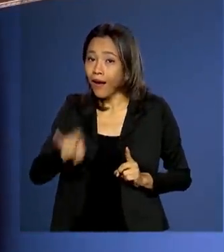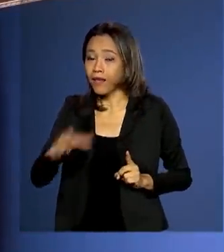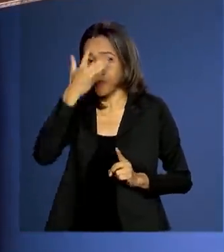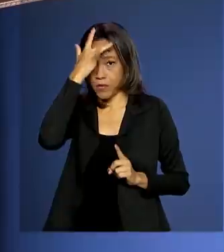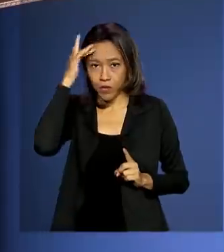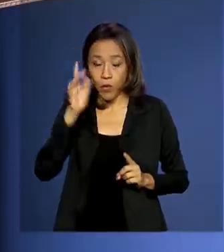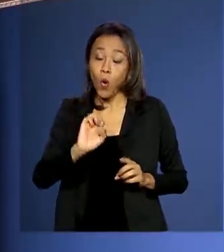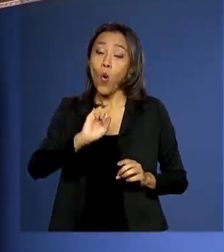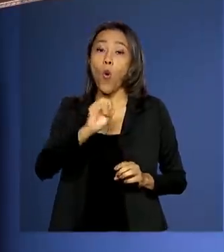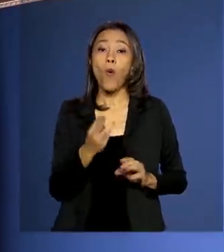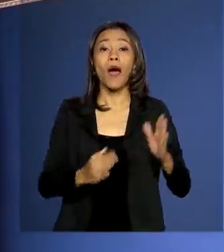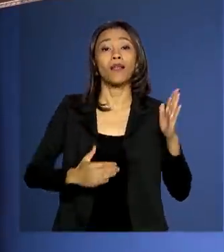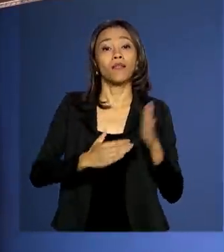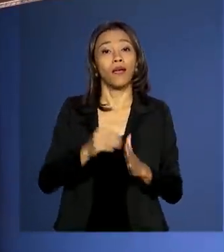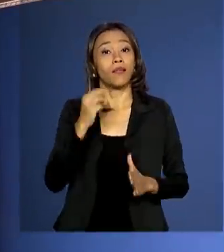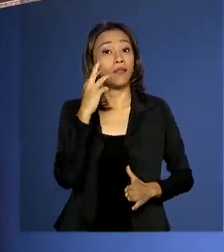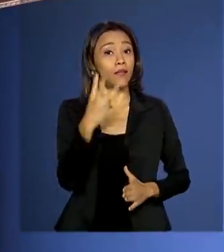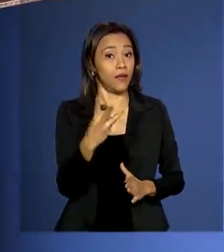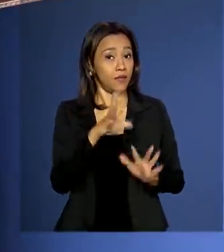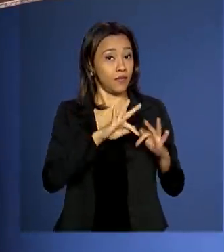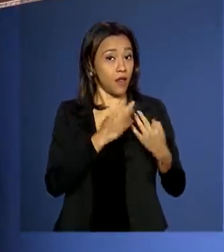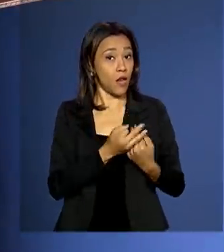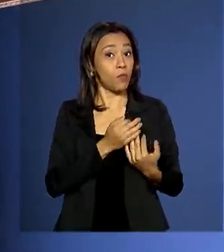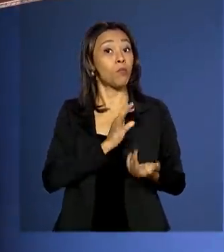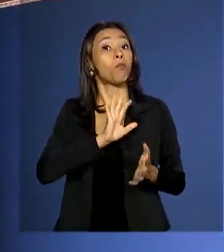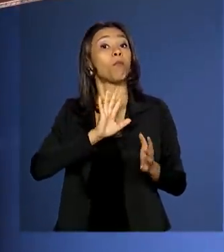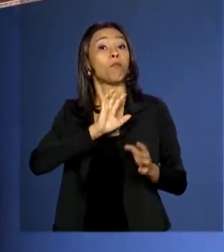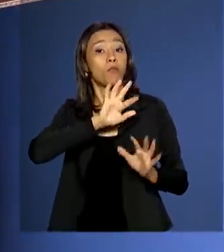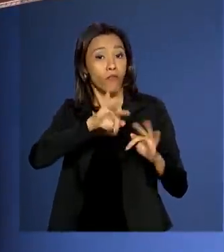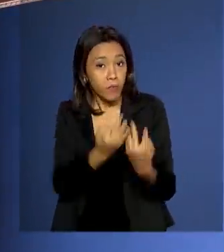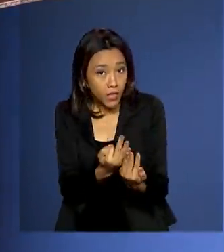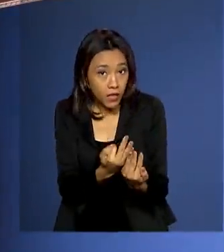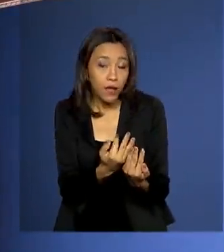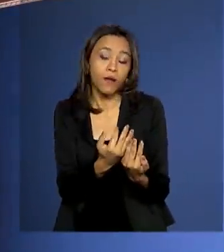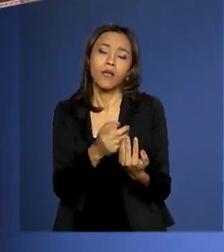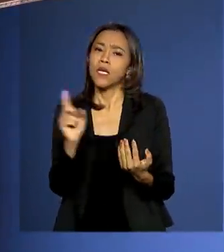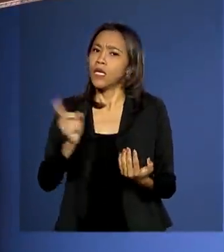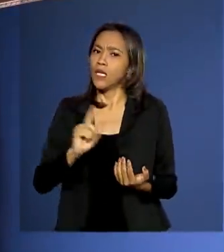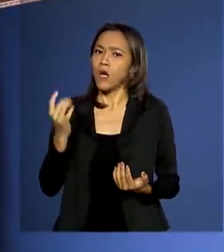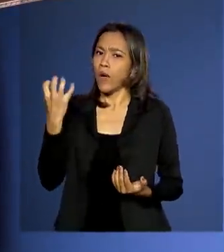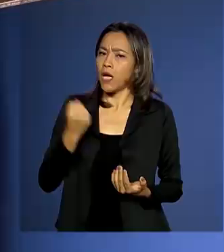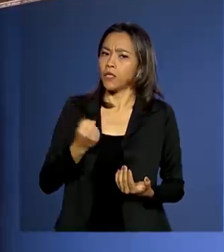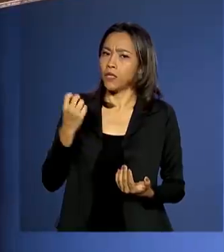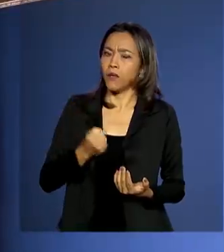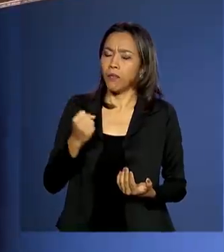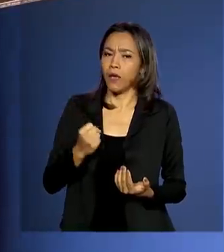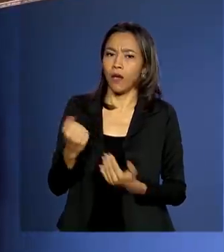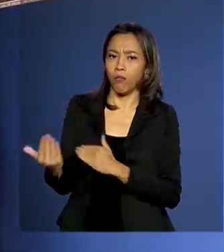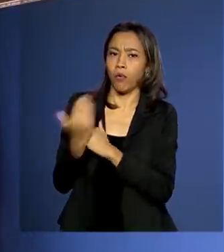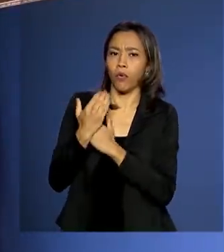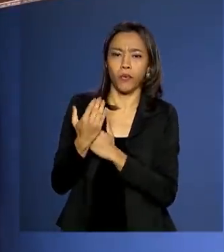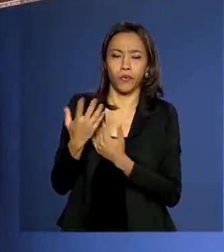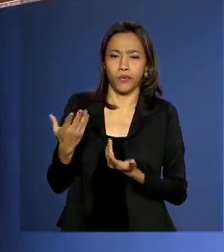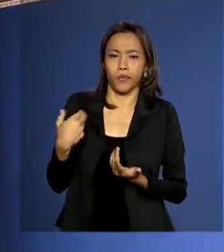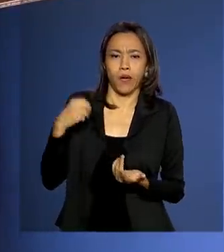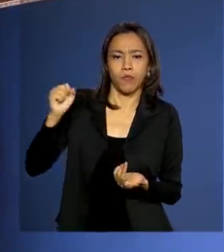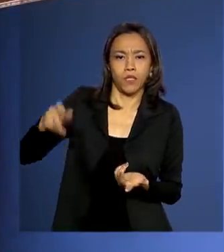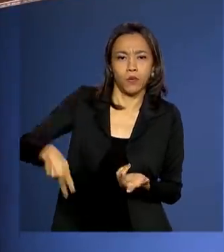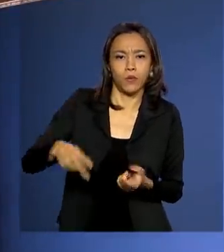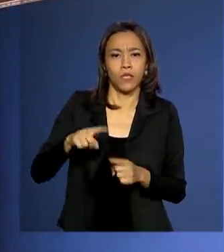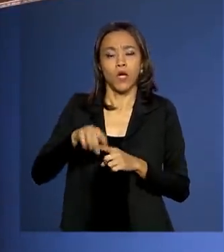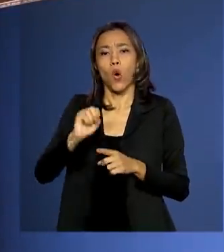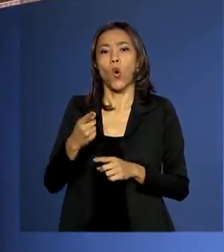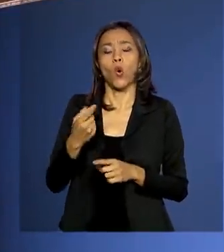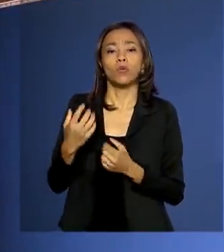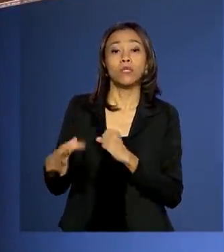de até 3 salários mínimos por família e não receber nenhum benefício previdenciário ou assistencial como seguro-desemprego,